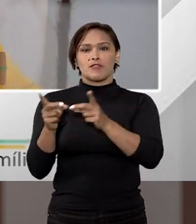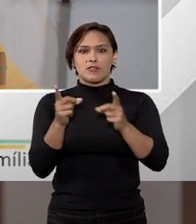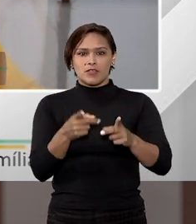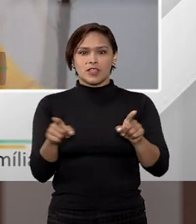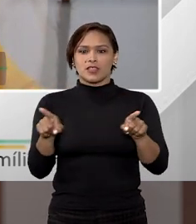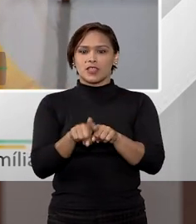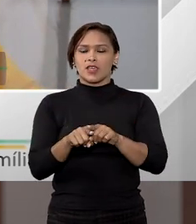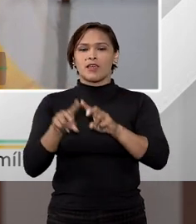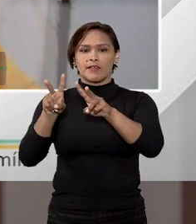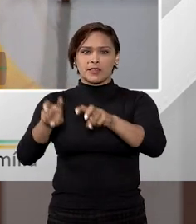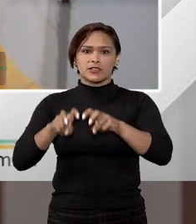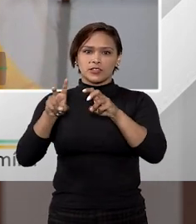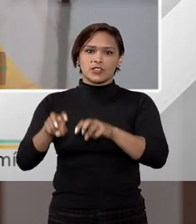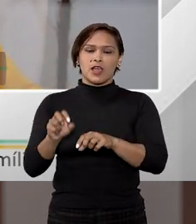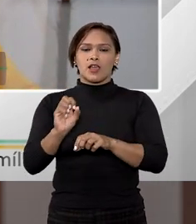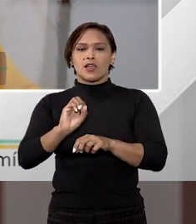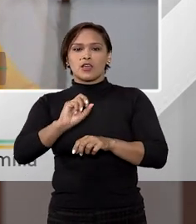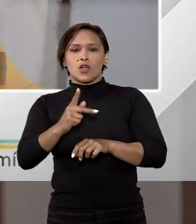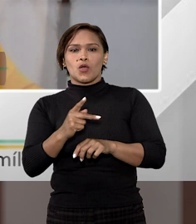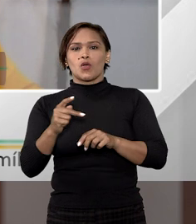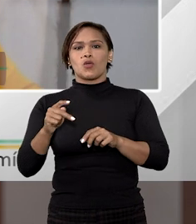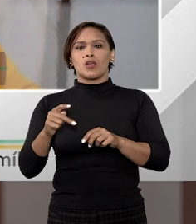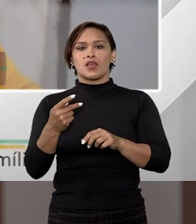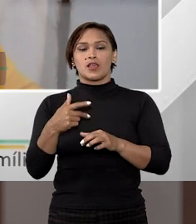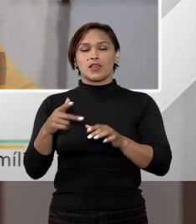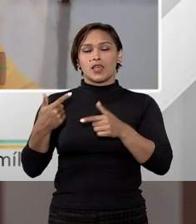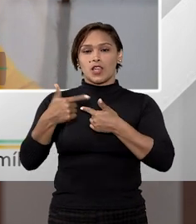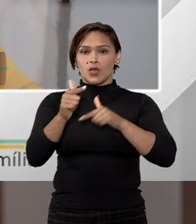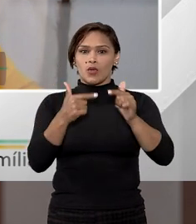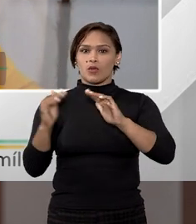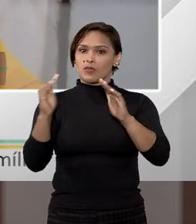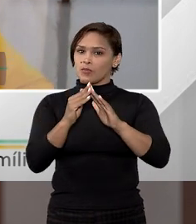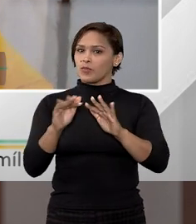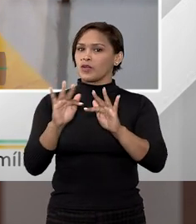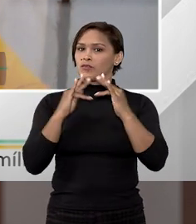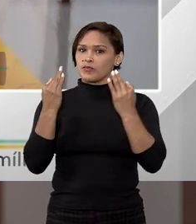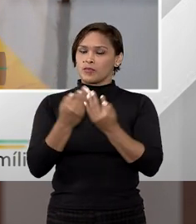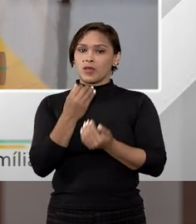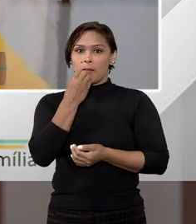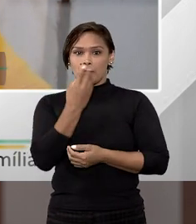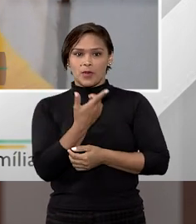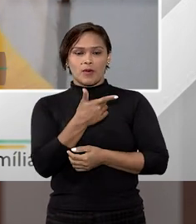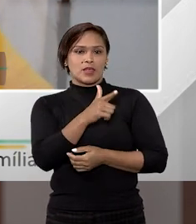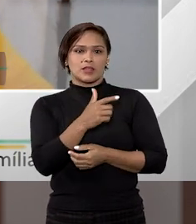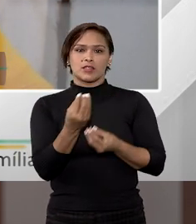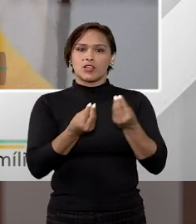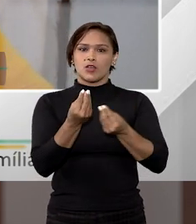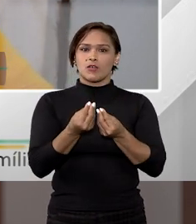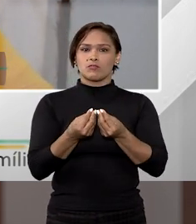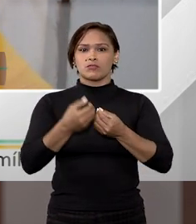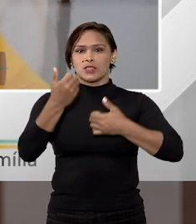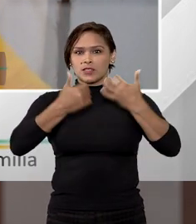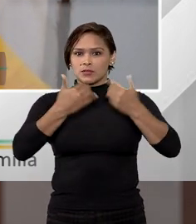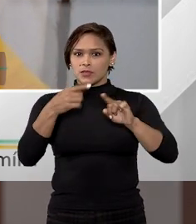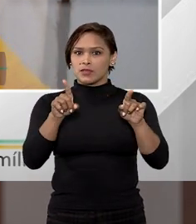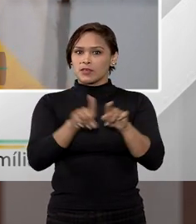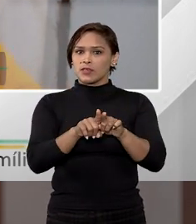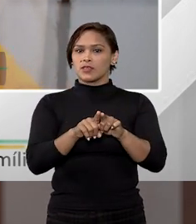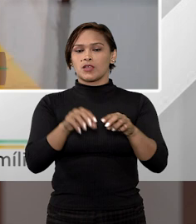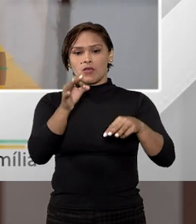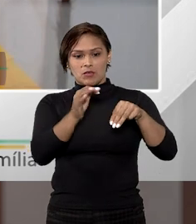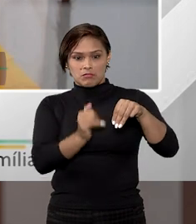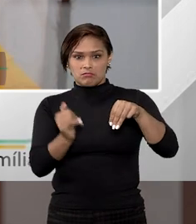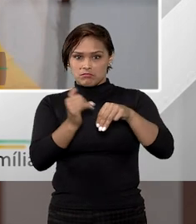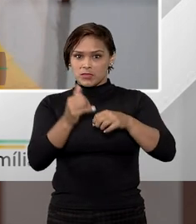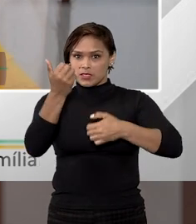aquela chacra, ou aquele bem vultuoso para ser um bem de família, bom, daí não haveria considerações, então, o que o ministro